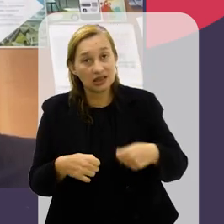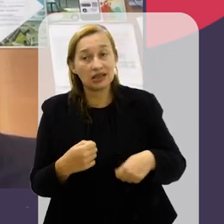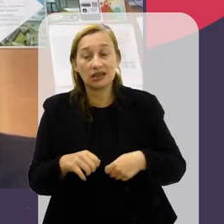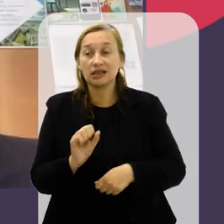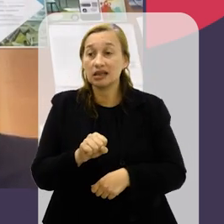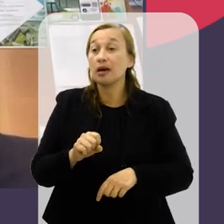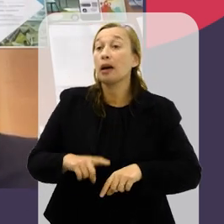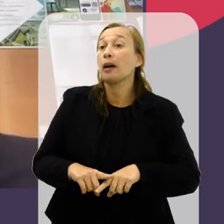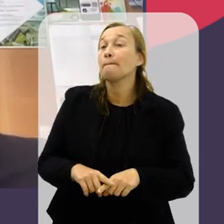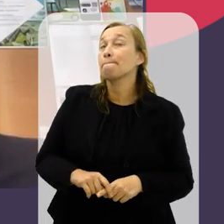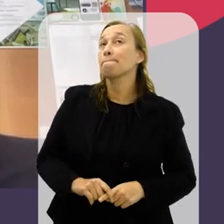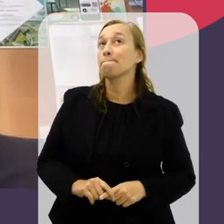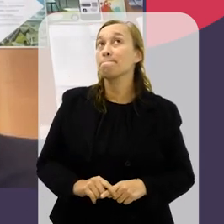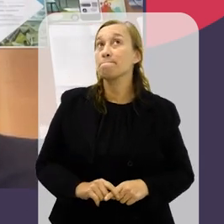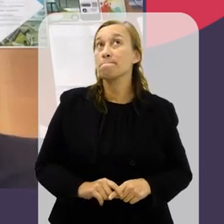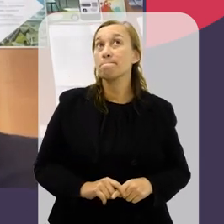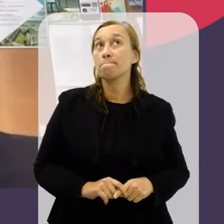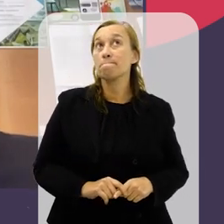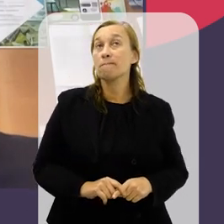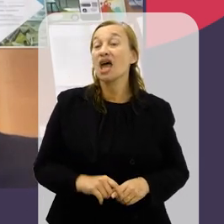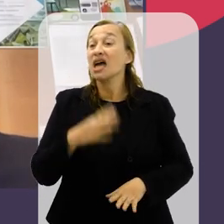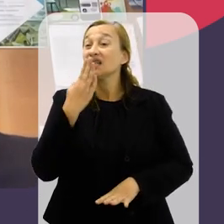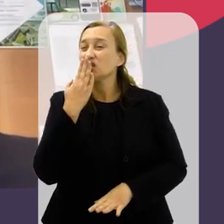curva, também é precisa.